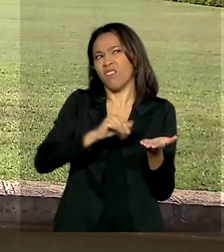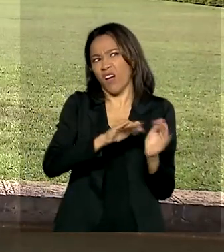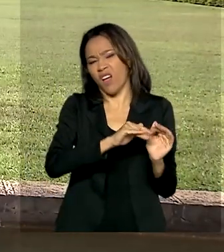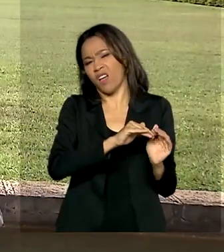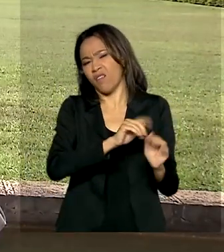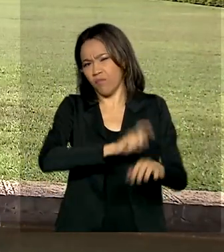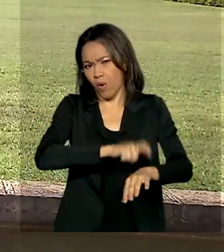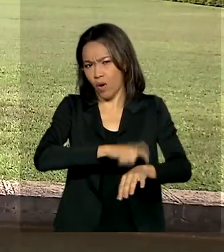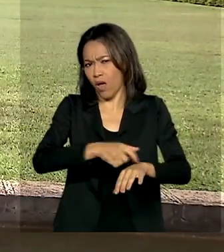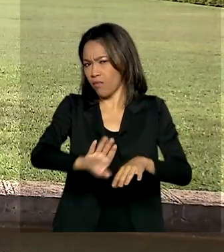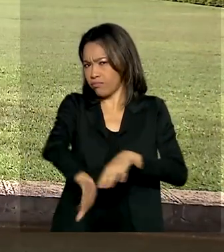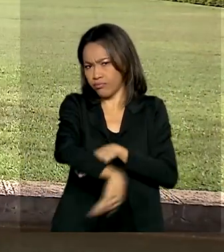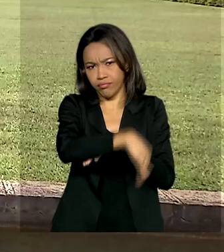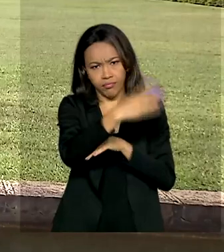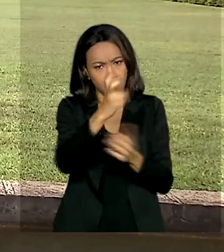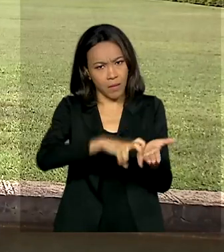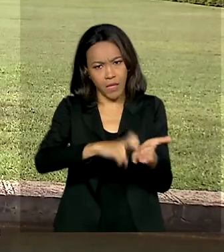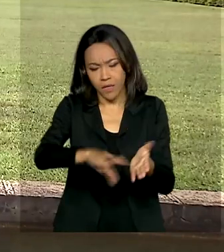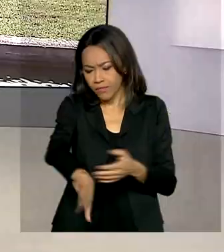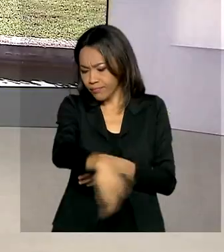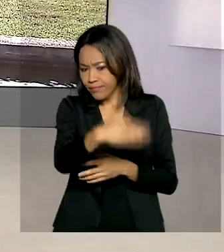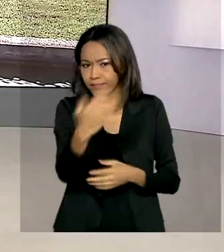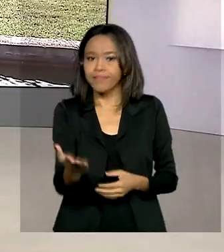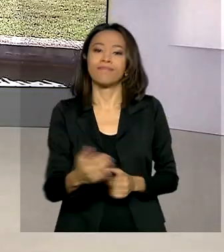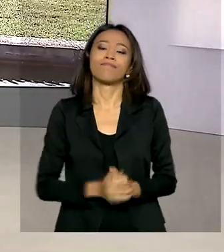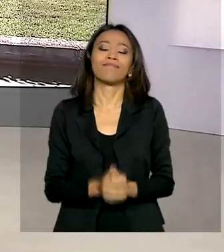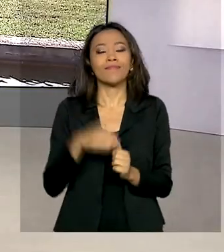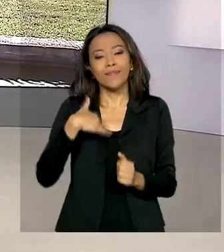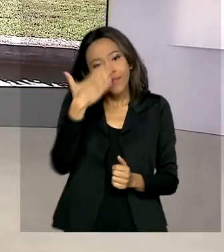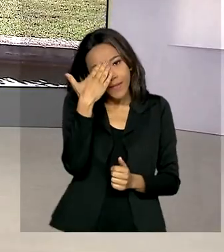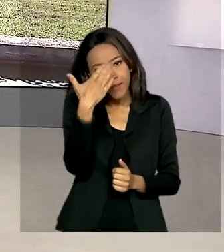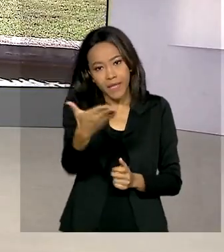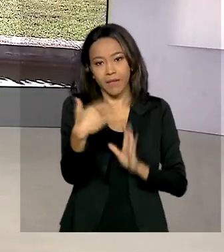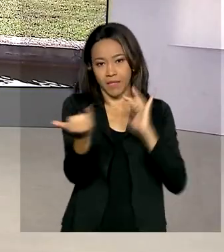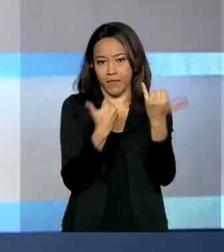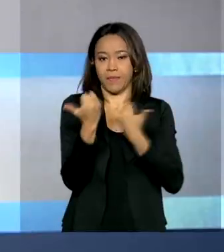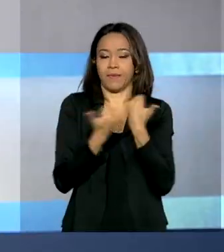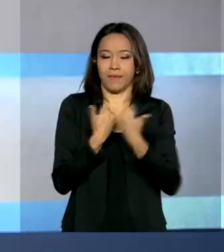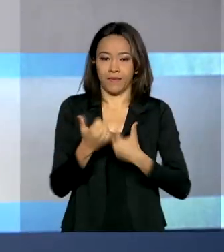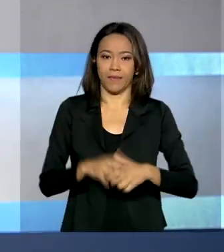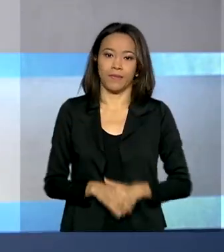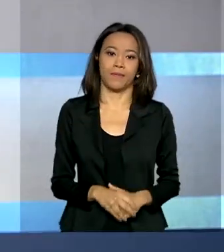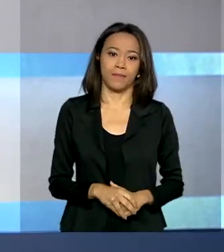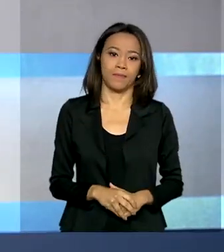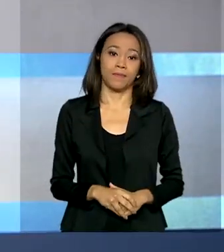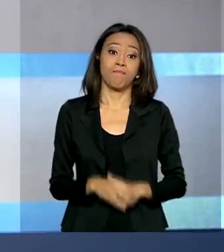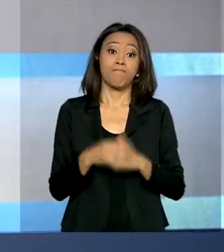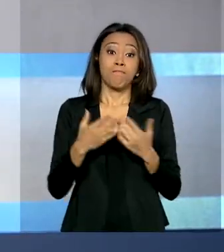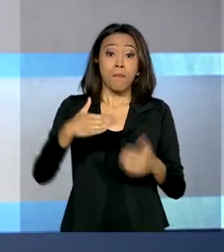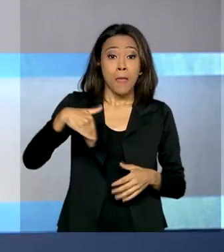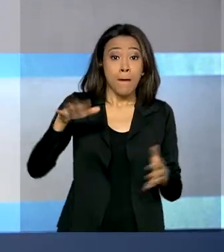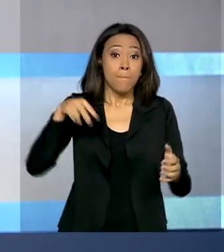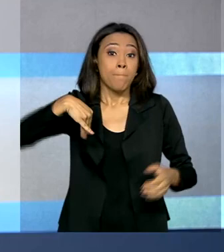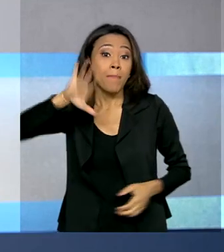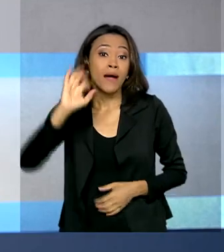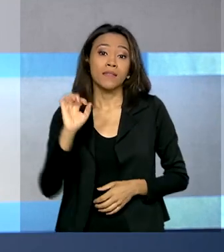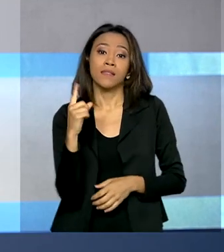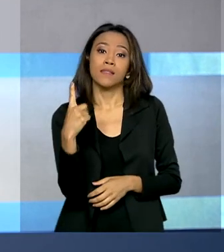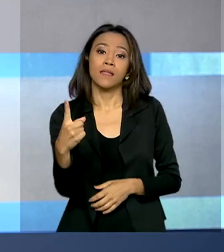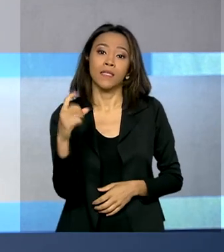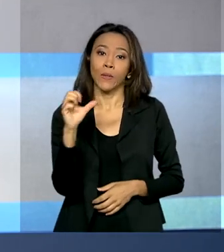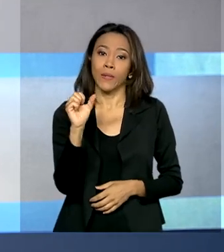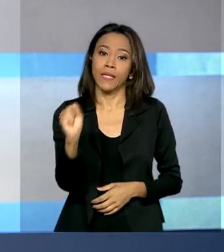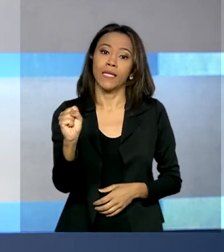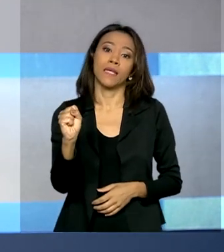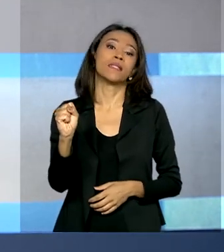aí por toda a manhã. Manuela, com você. Muito obrigada pelas informações, Glauco. Mais de R 180 milhões